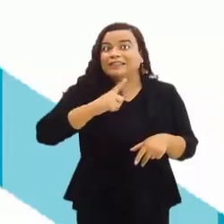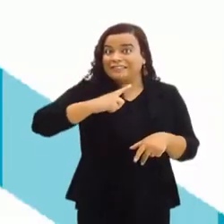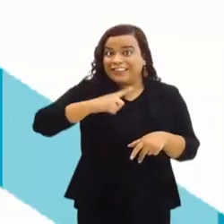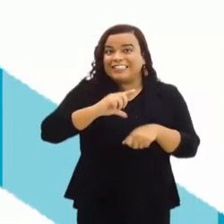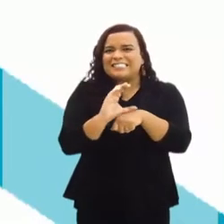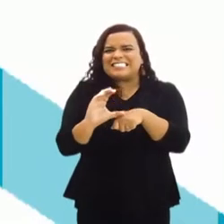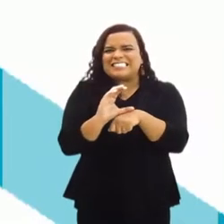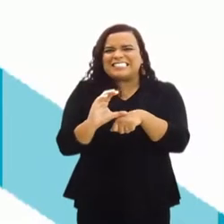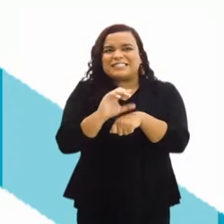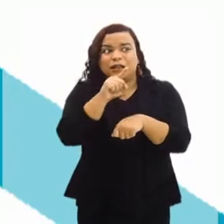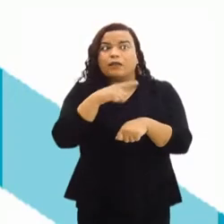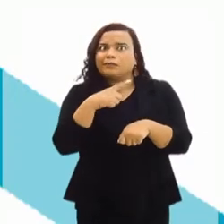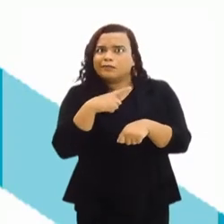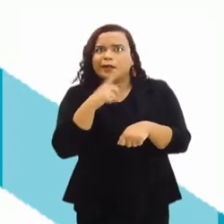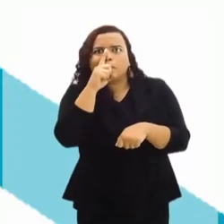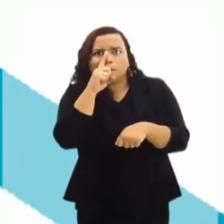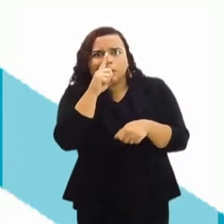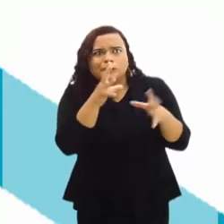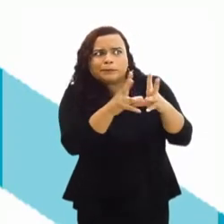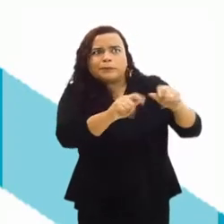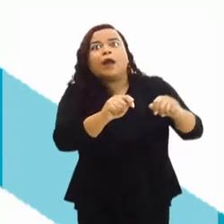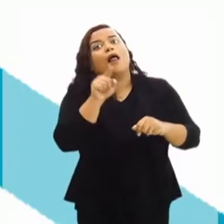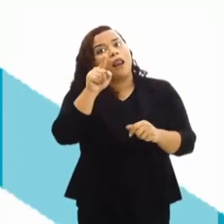que aparece no brasão carioca.